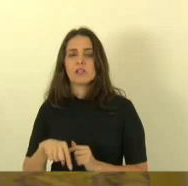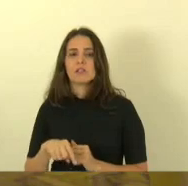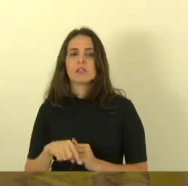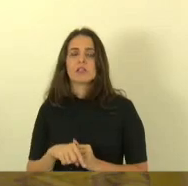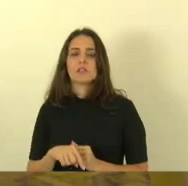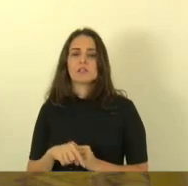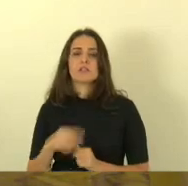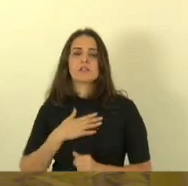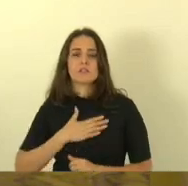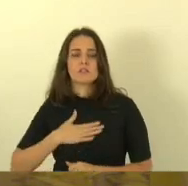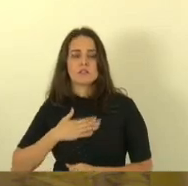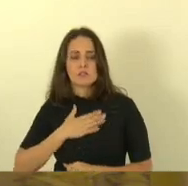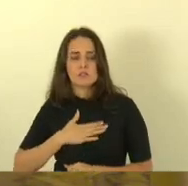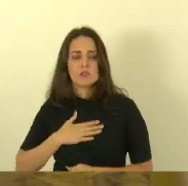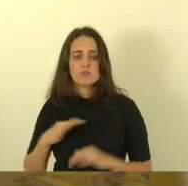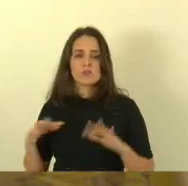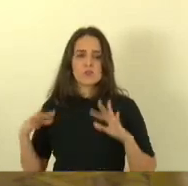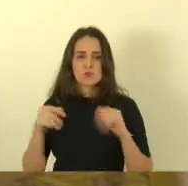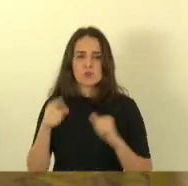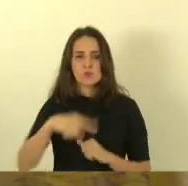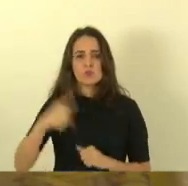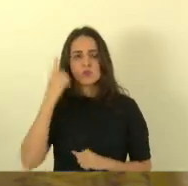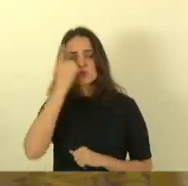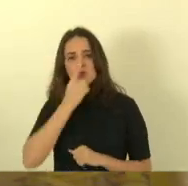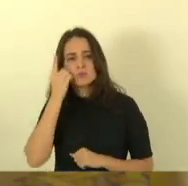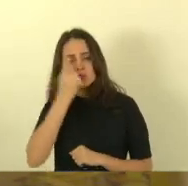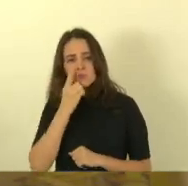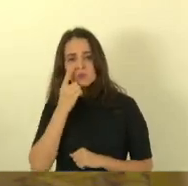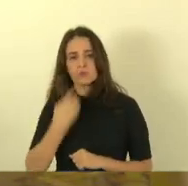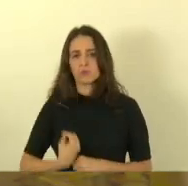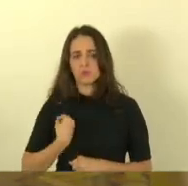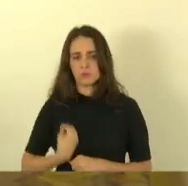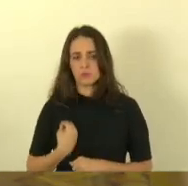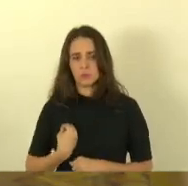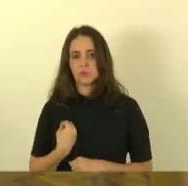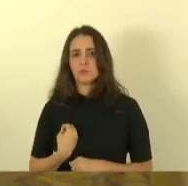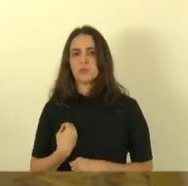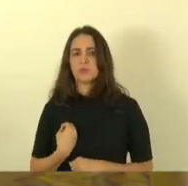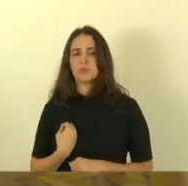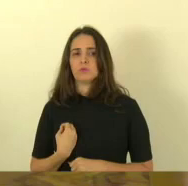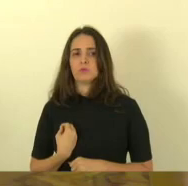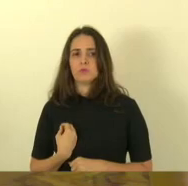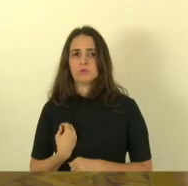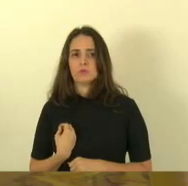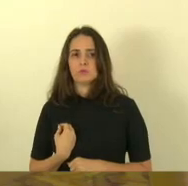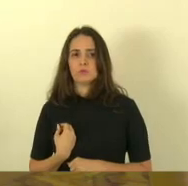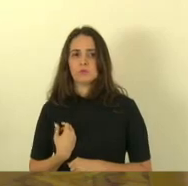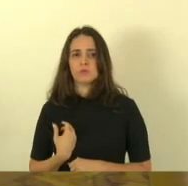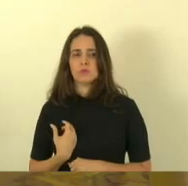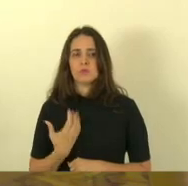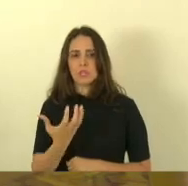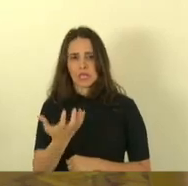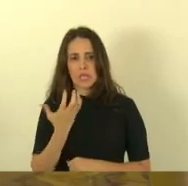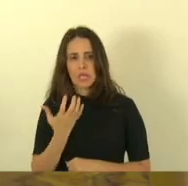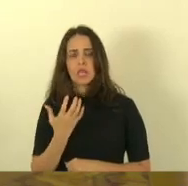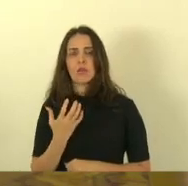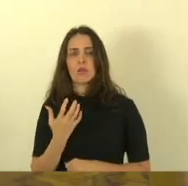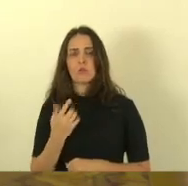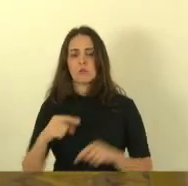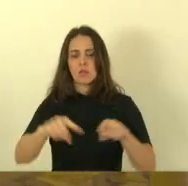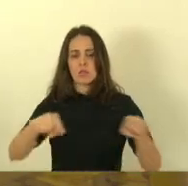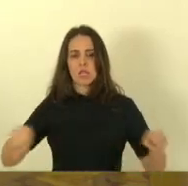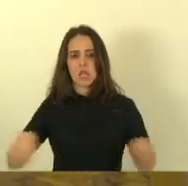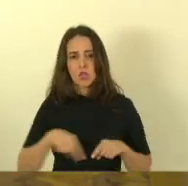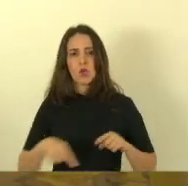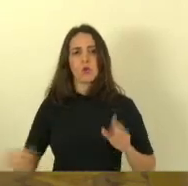gostaríamos que toda o deputado tivesse neste momento e dizer que queremos demarcação para o nosso território